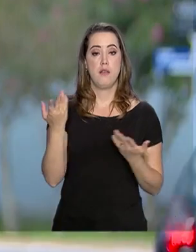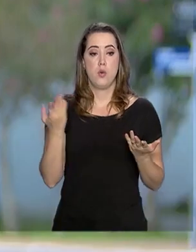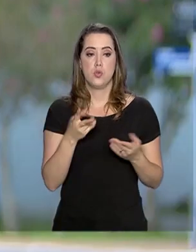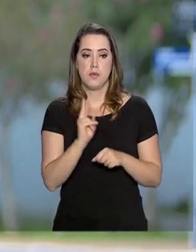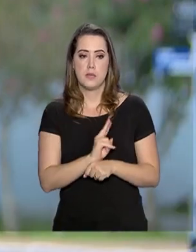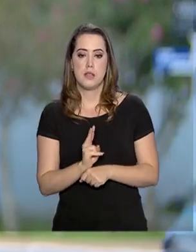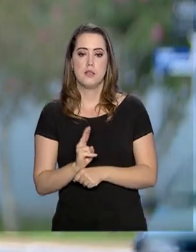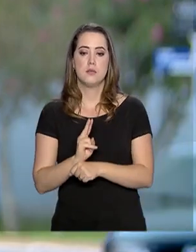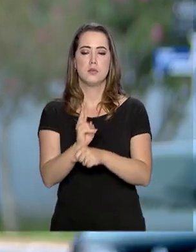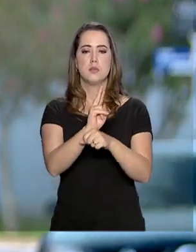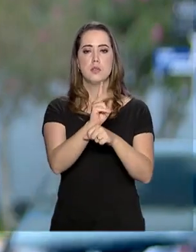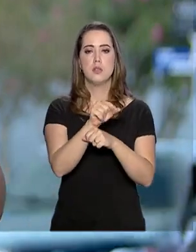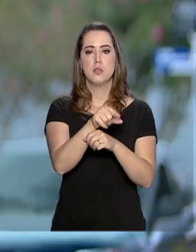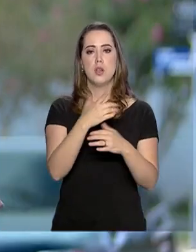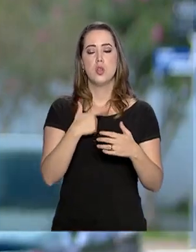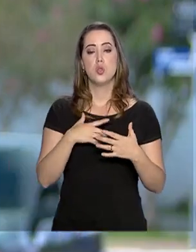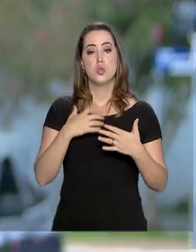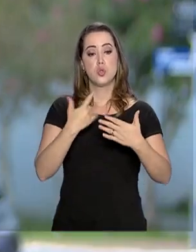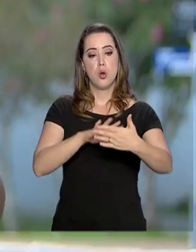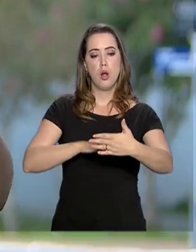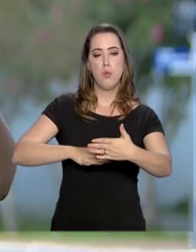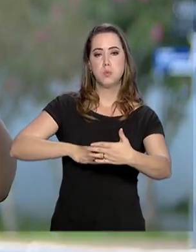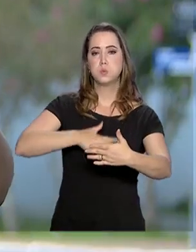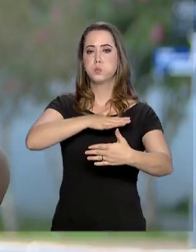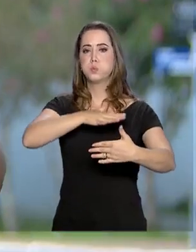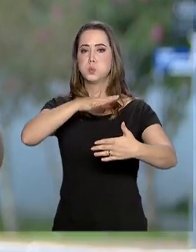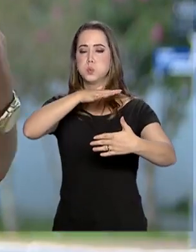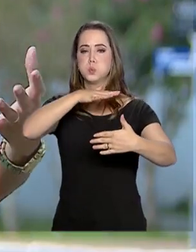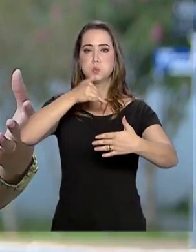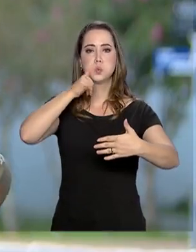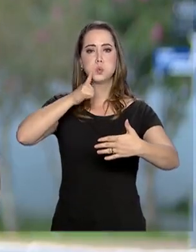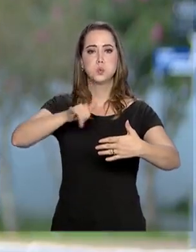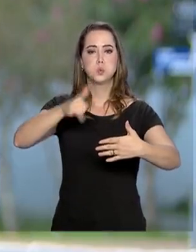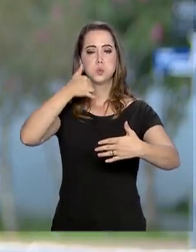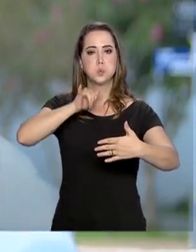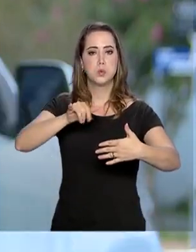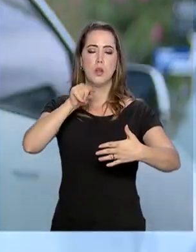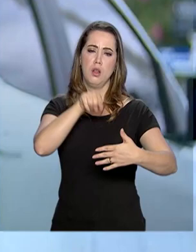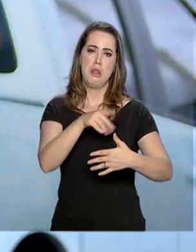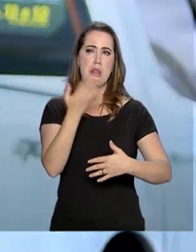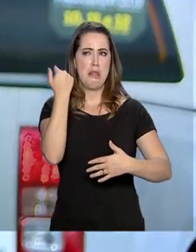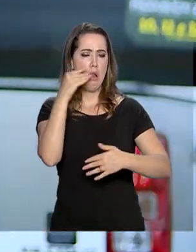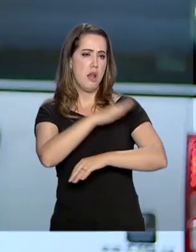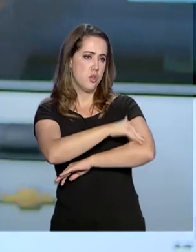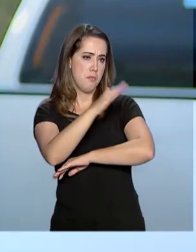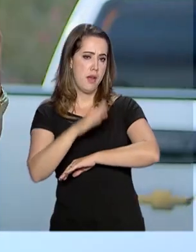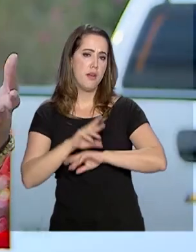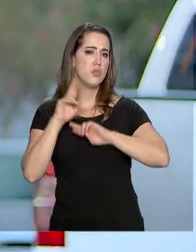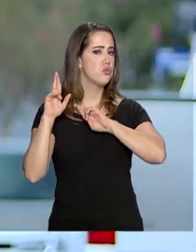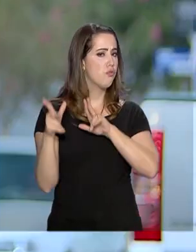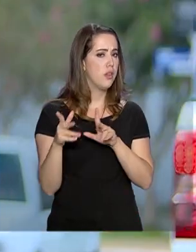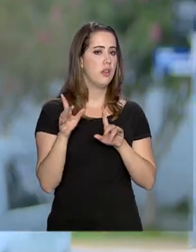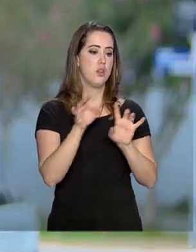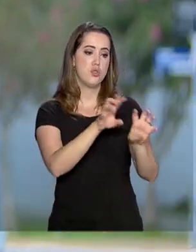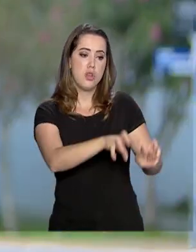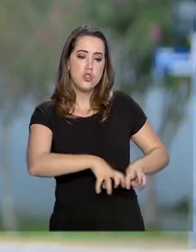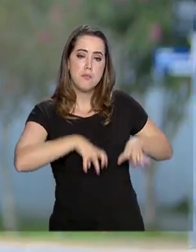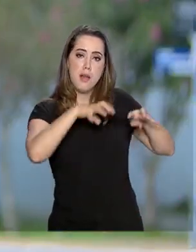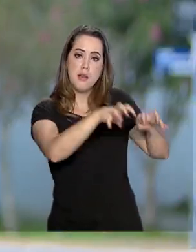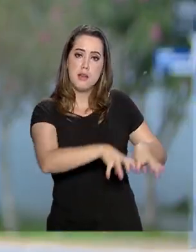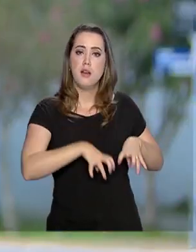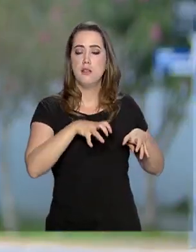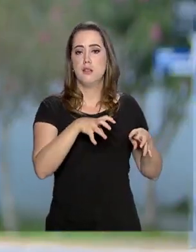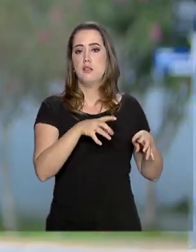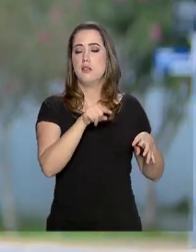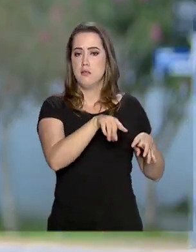fiscalizada são barragens de usinas hidrelétricas. E a barragem de Mariana é uma barragem de minério, de rejeitos, assim como a de Mariana e a de Brumadinho.